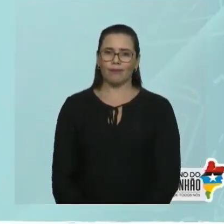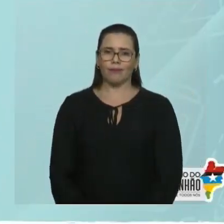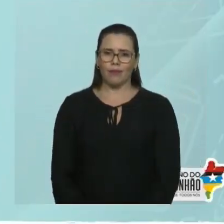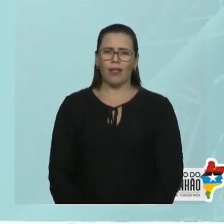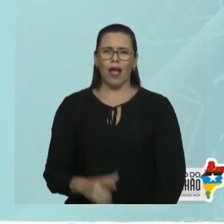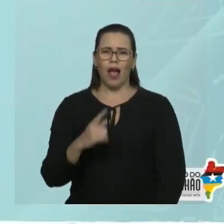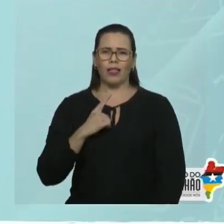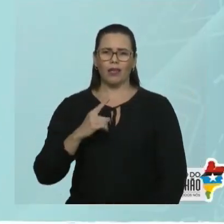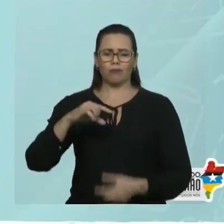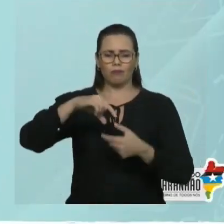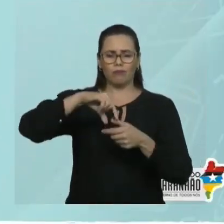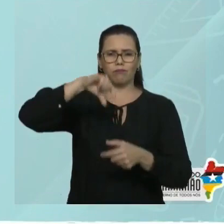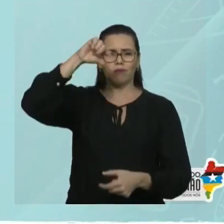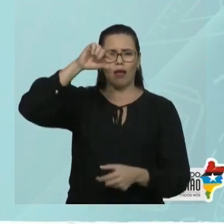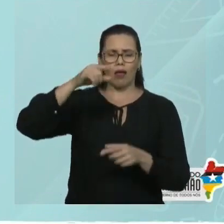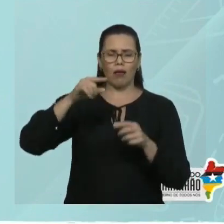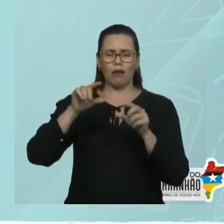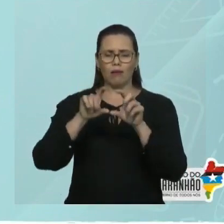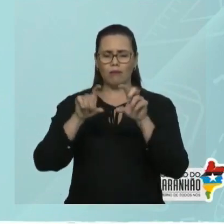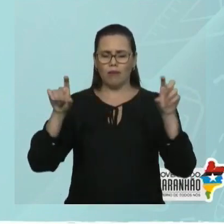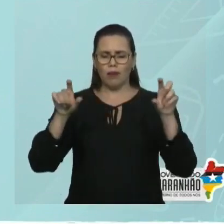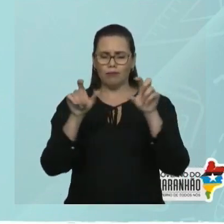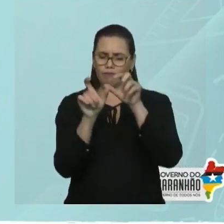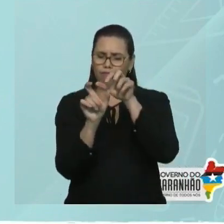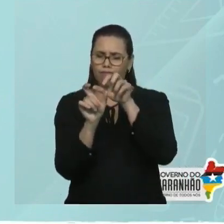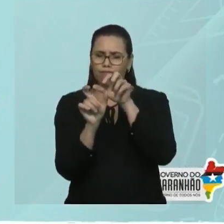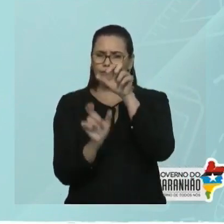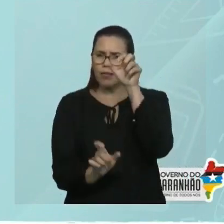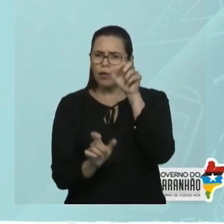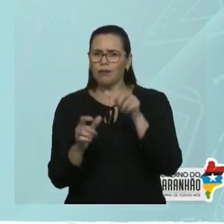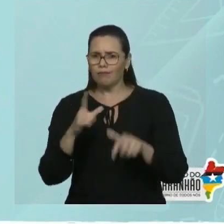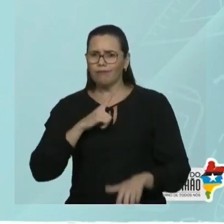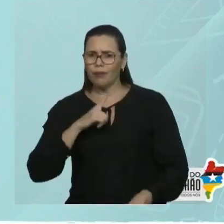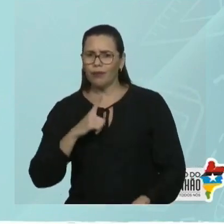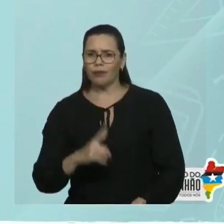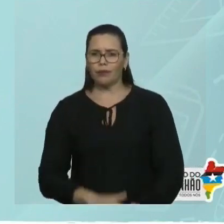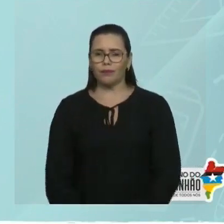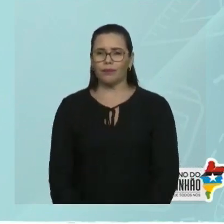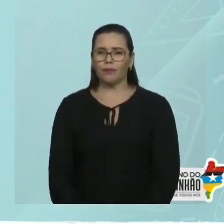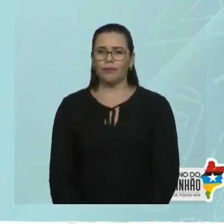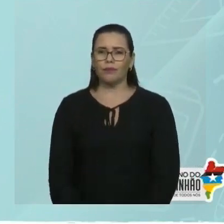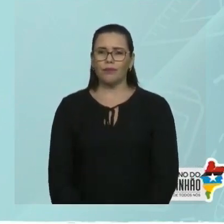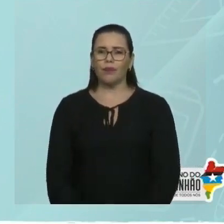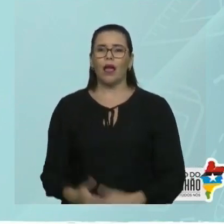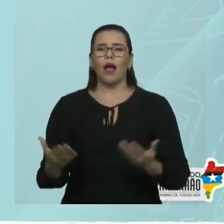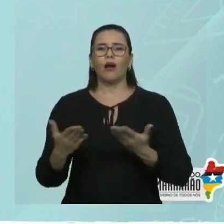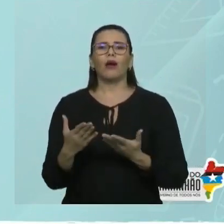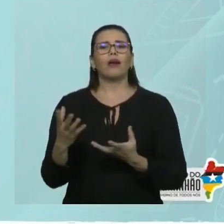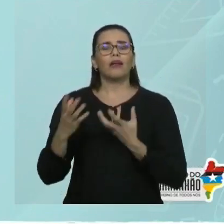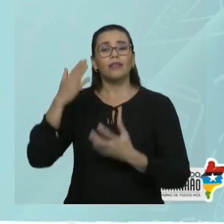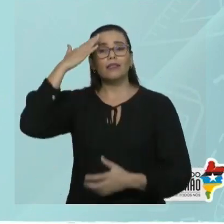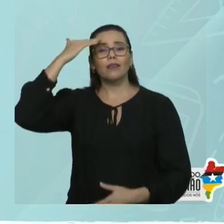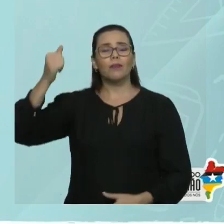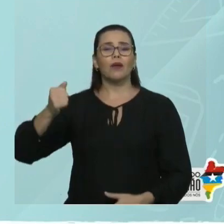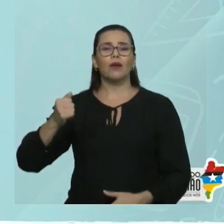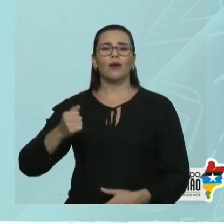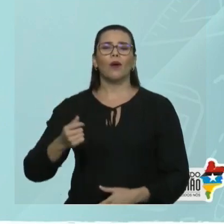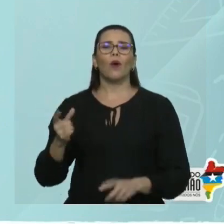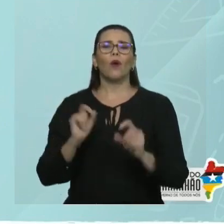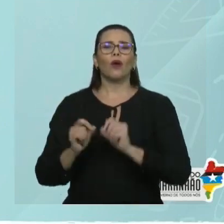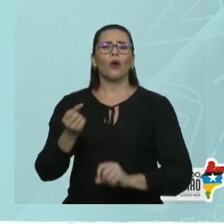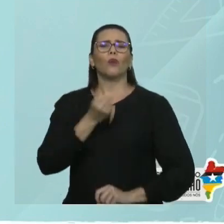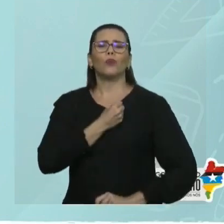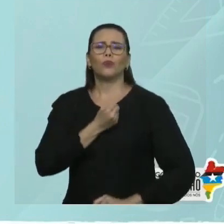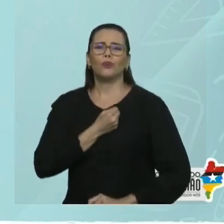Ele pergunta, dada a cadeia carbônica, verifique a soma das posições dos radicais. Ou seja, ele quer saber a posição dos radicais na